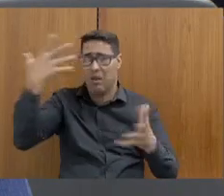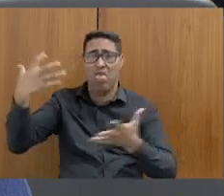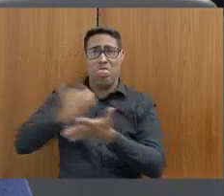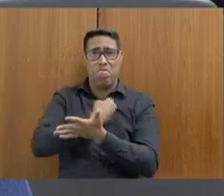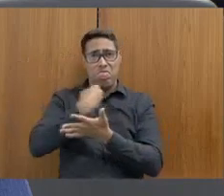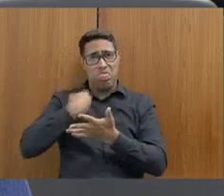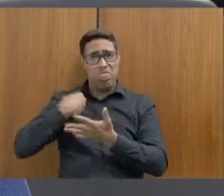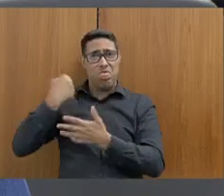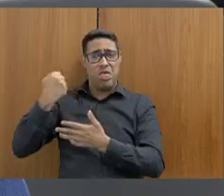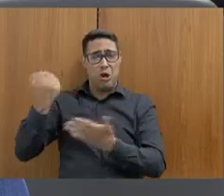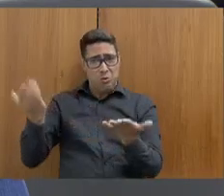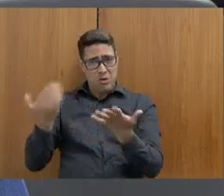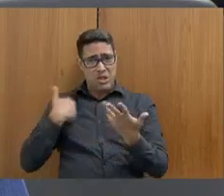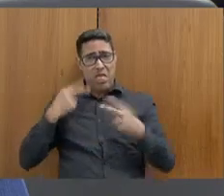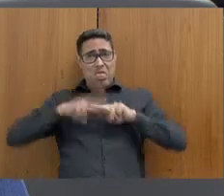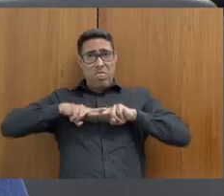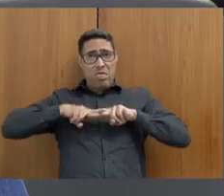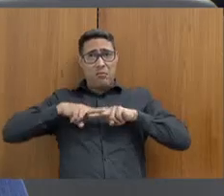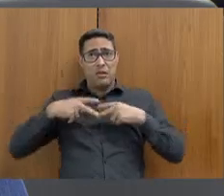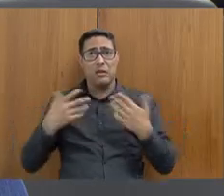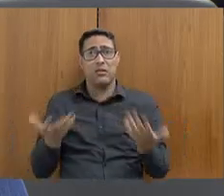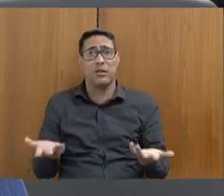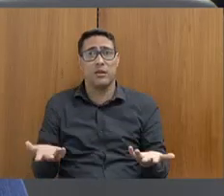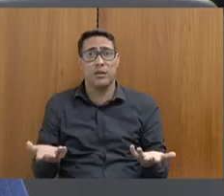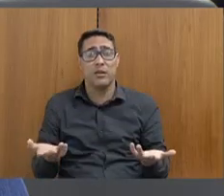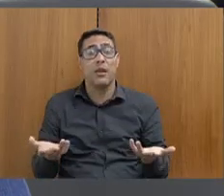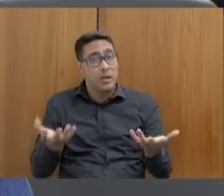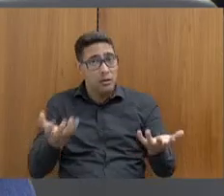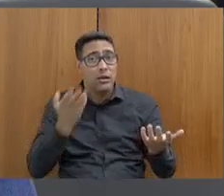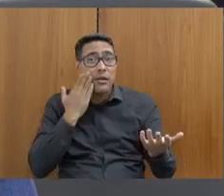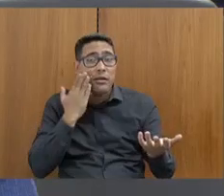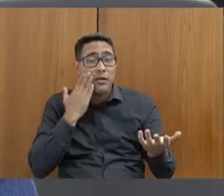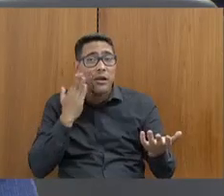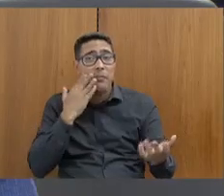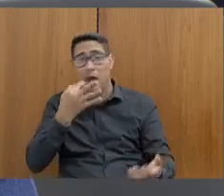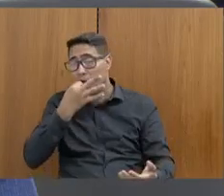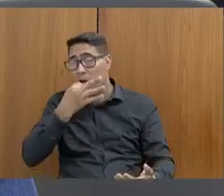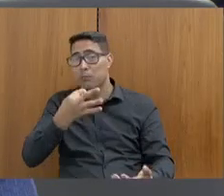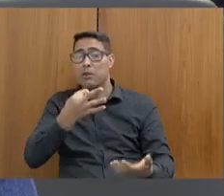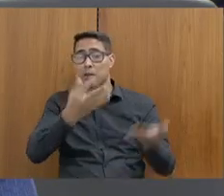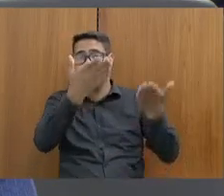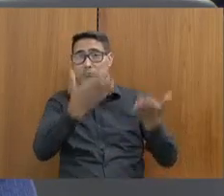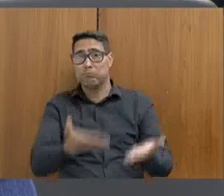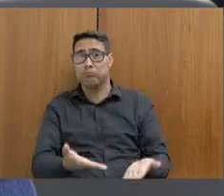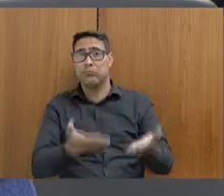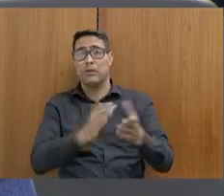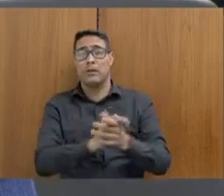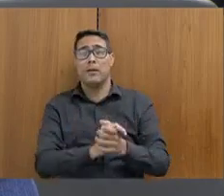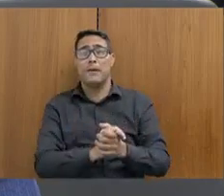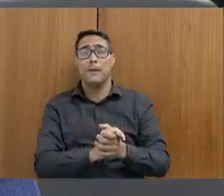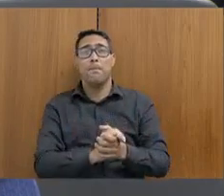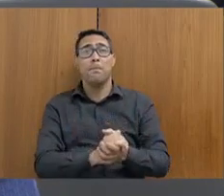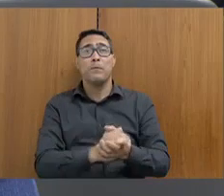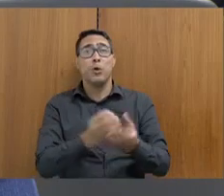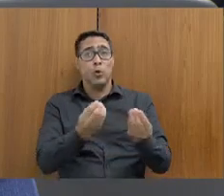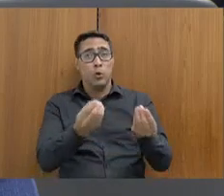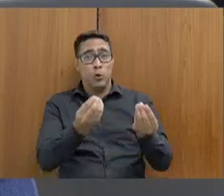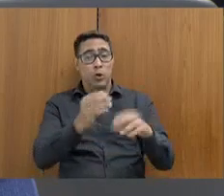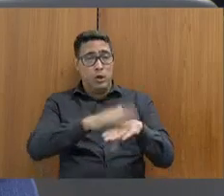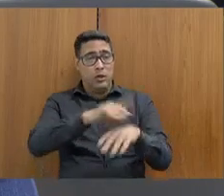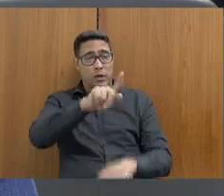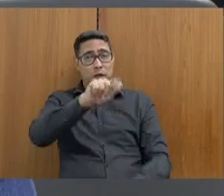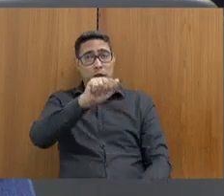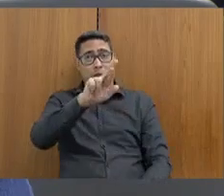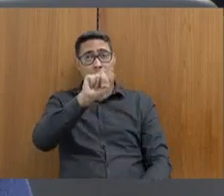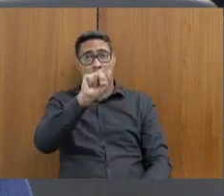hoje estão presas, e eu gostaria de saber a opinião de vossa excelência, onde esse garantismo